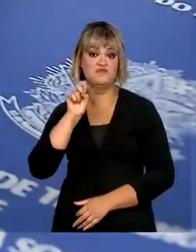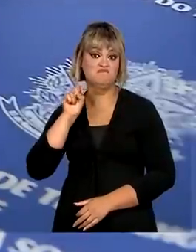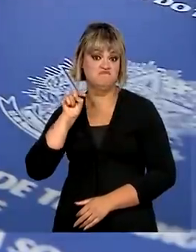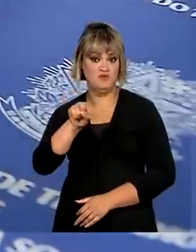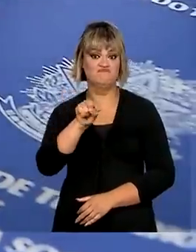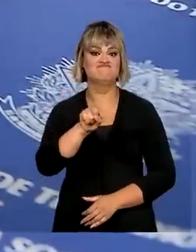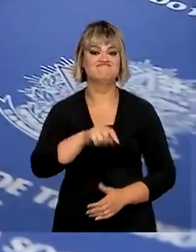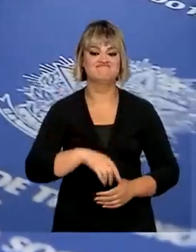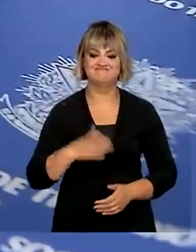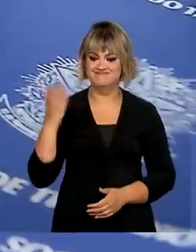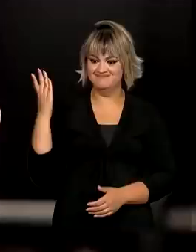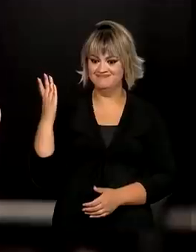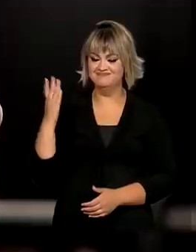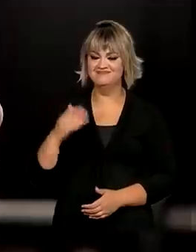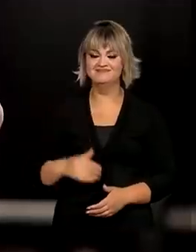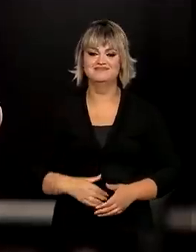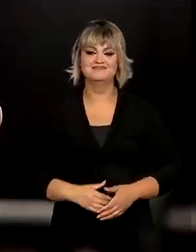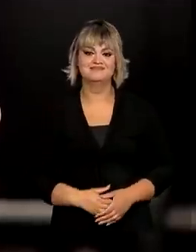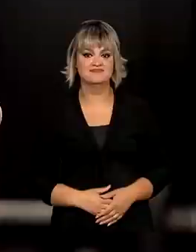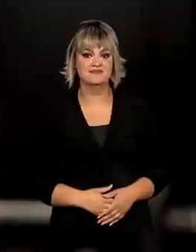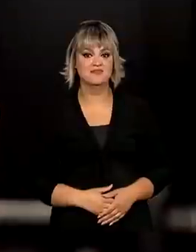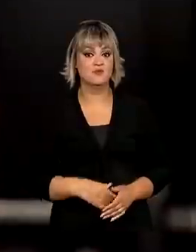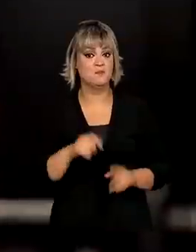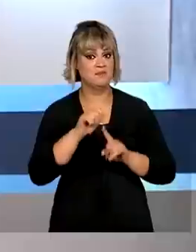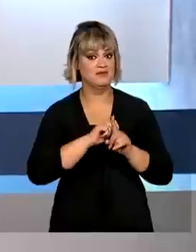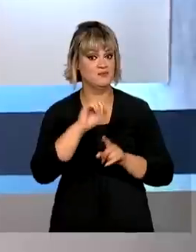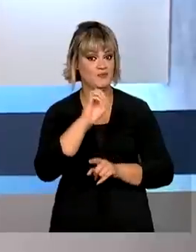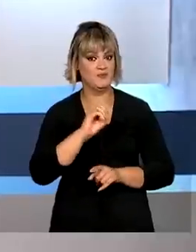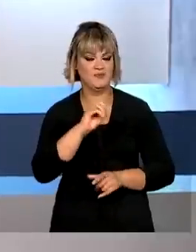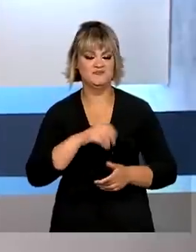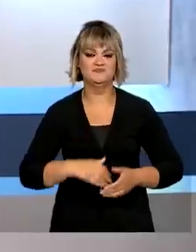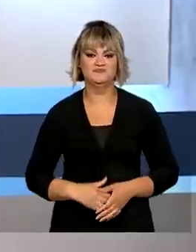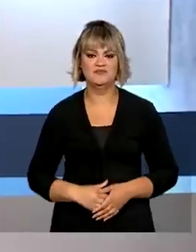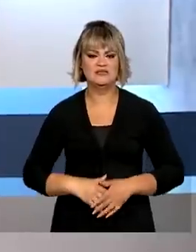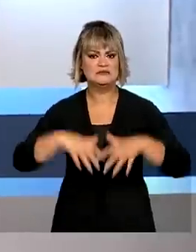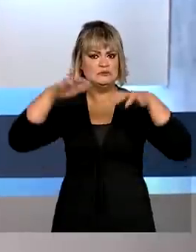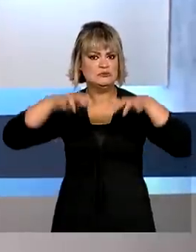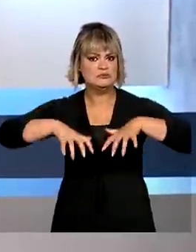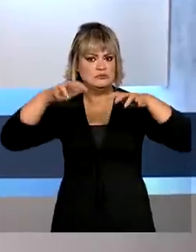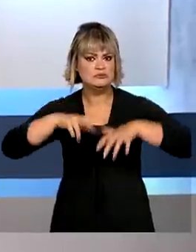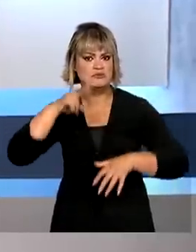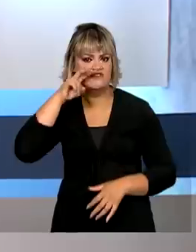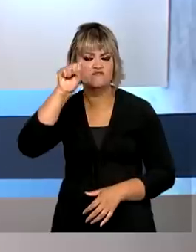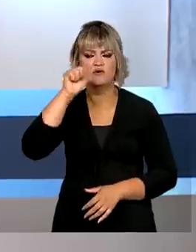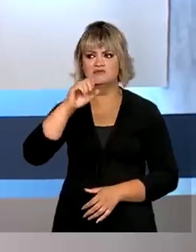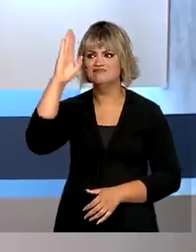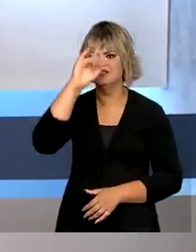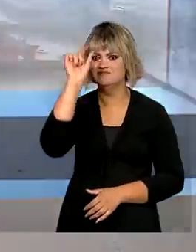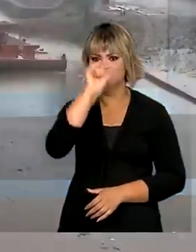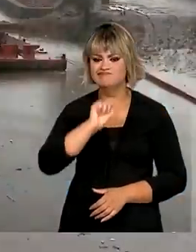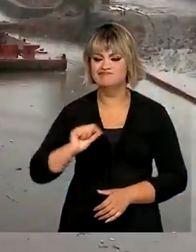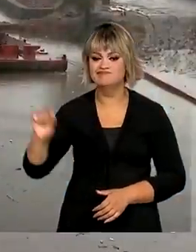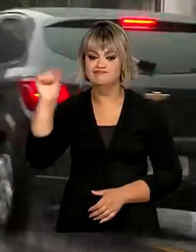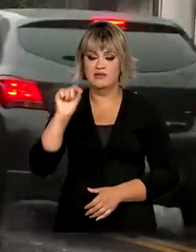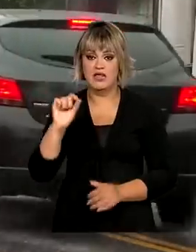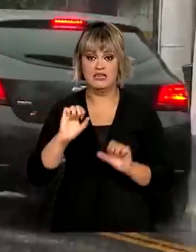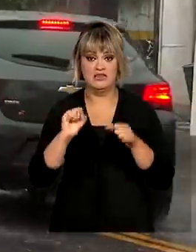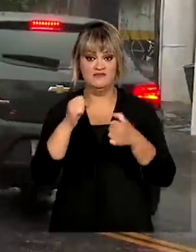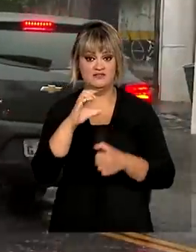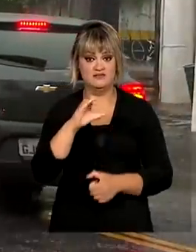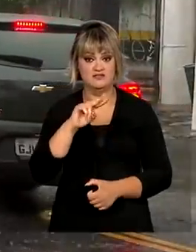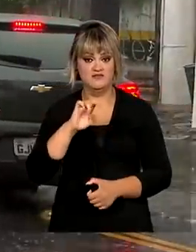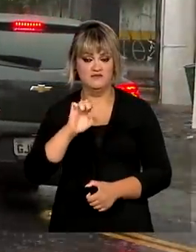vagas de trabalho com carteira assinada em outubro. Chuvas intensas pelo país. Defesa civil